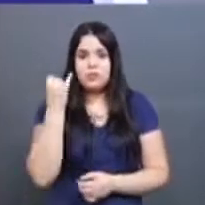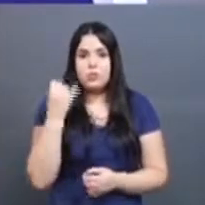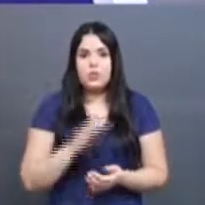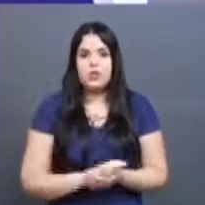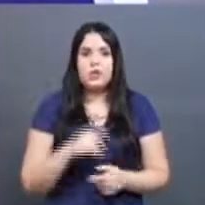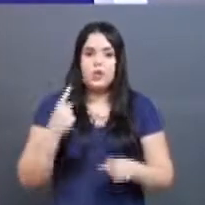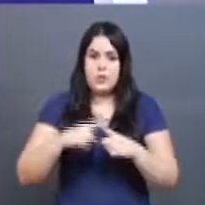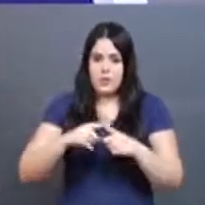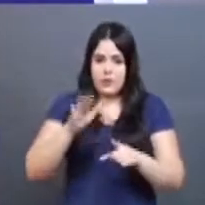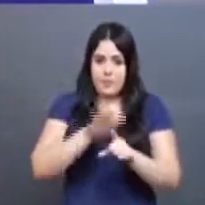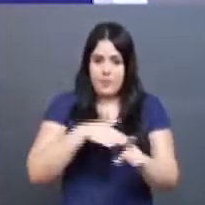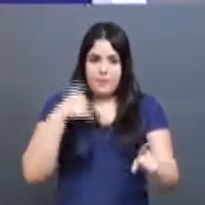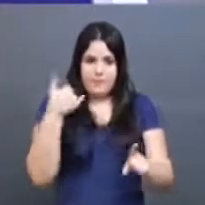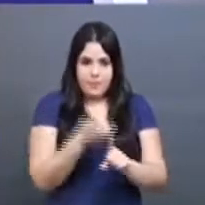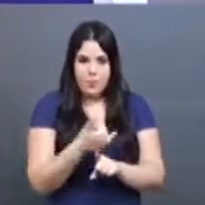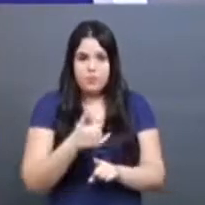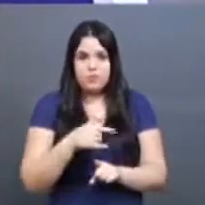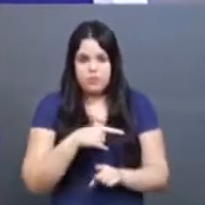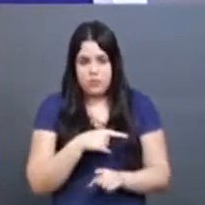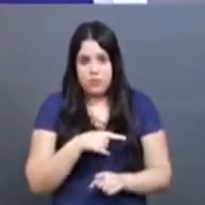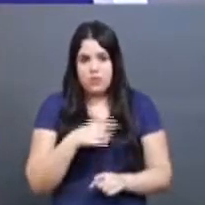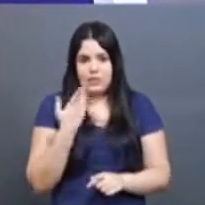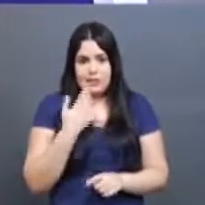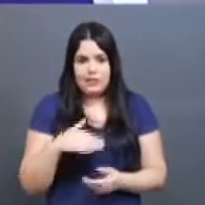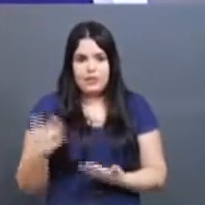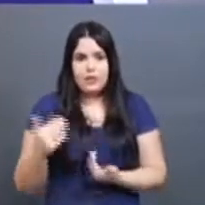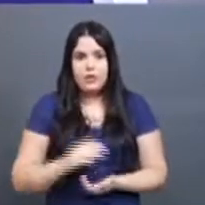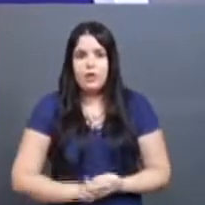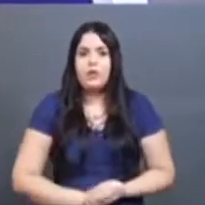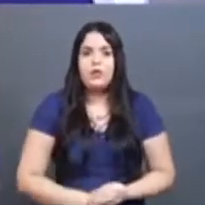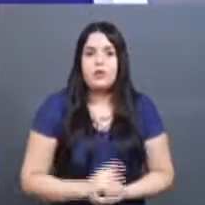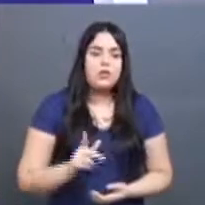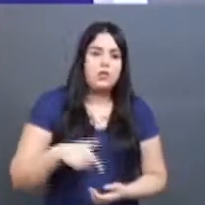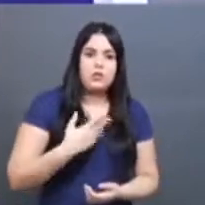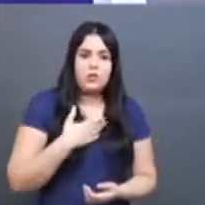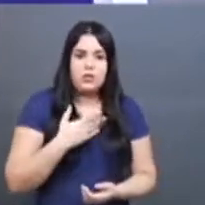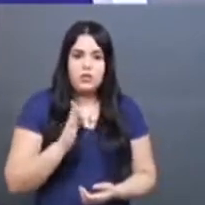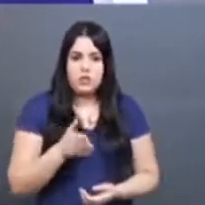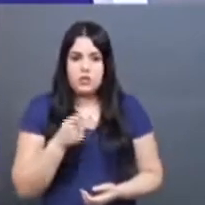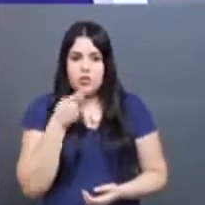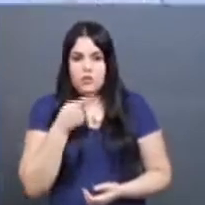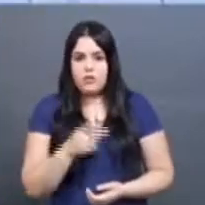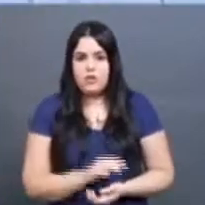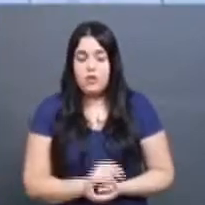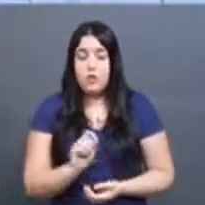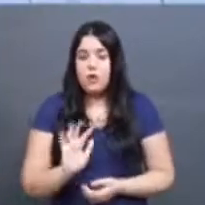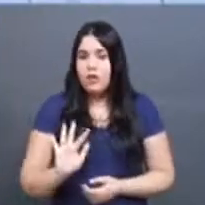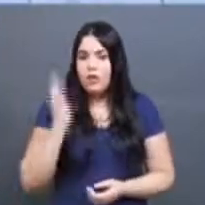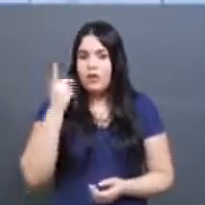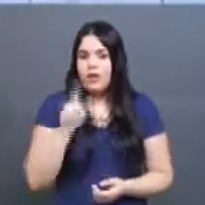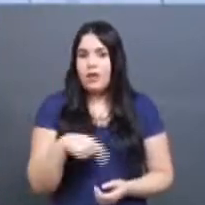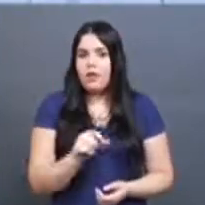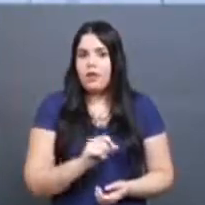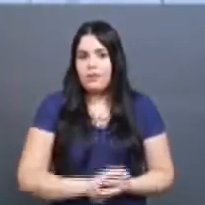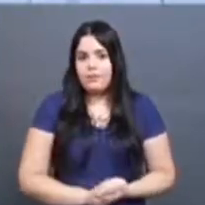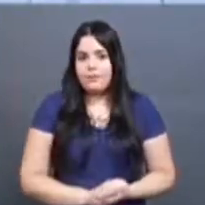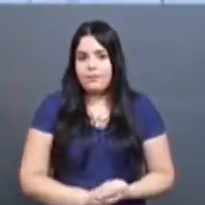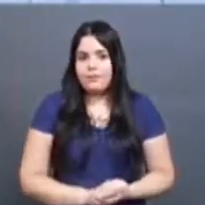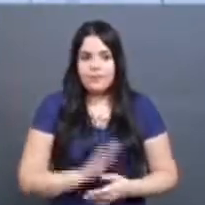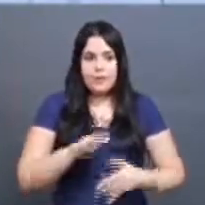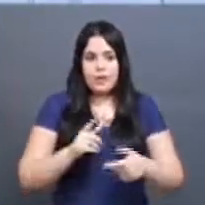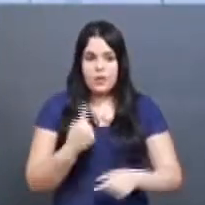situação do bullying, que envolve essas pessoas com esses papéis, que a gente já está falando, o que acontece é que uma determinada